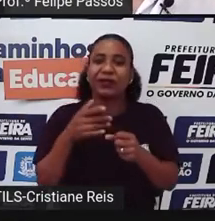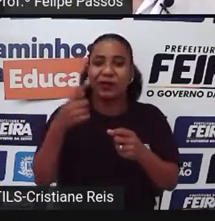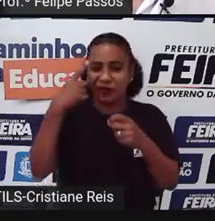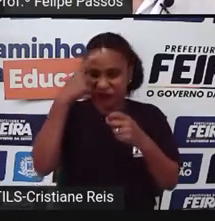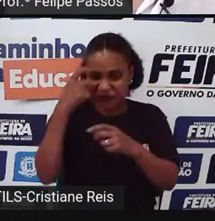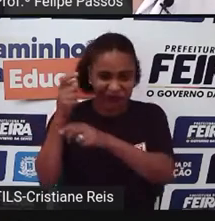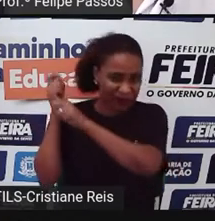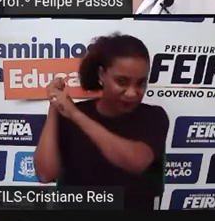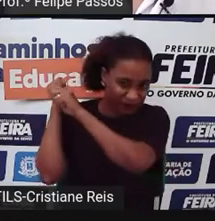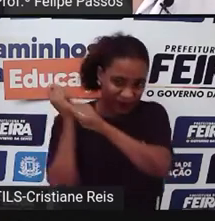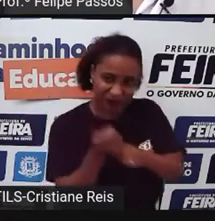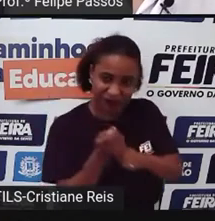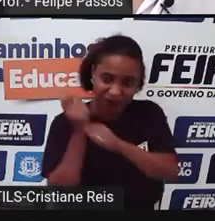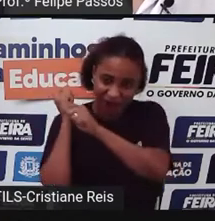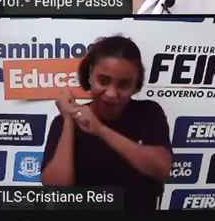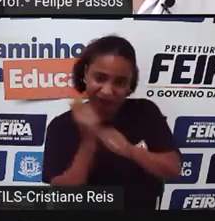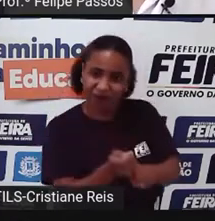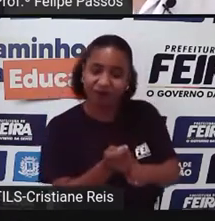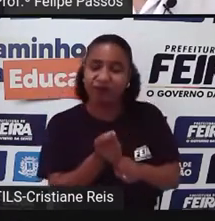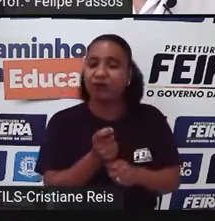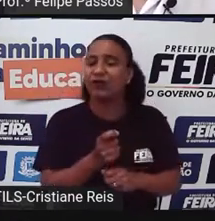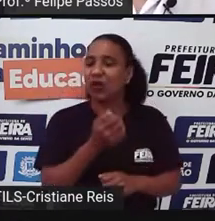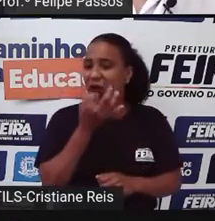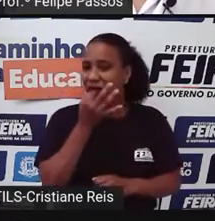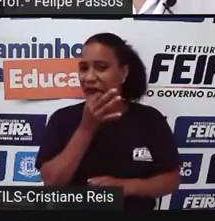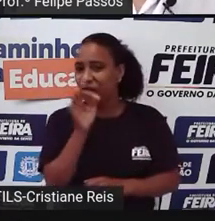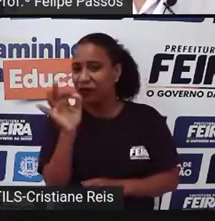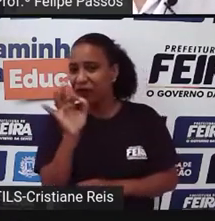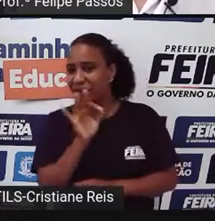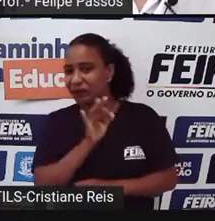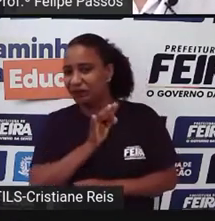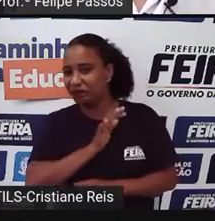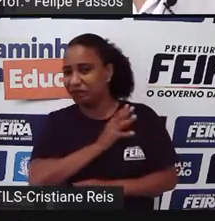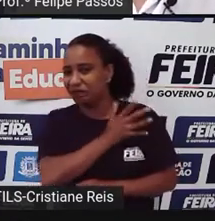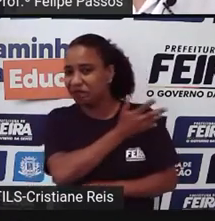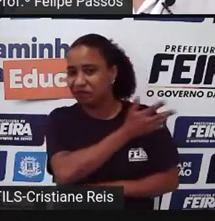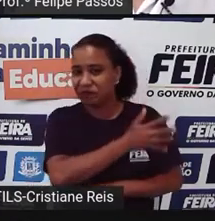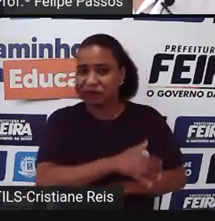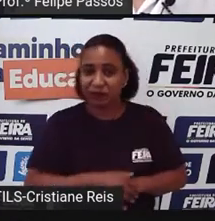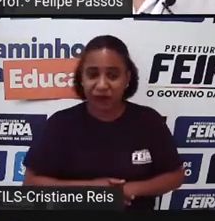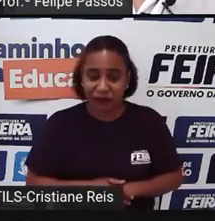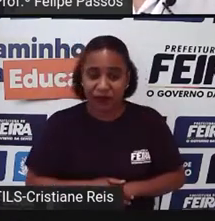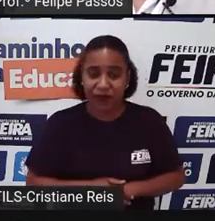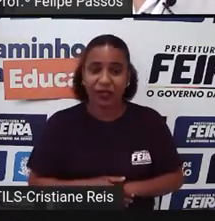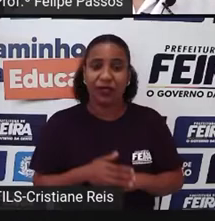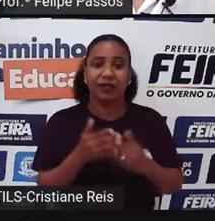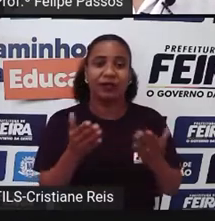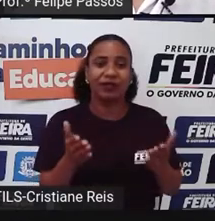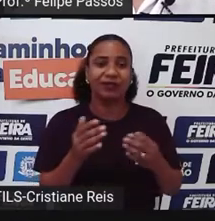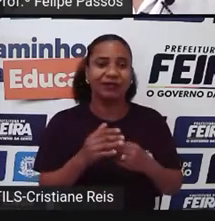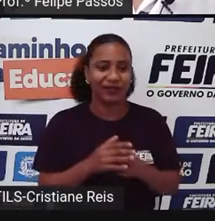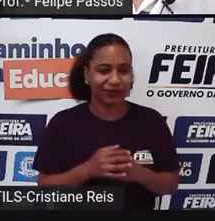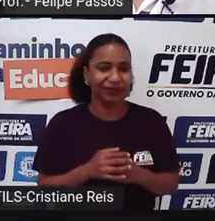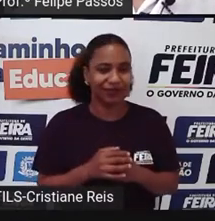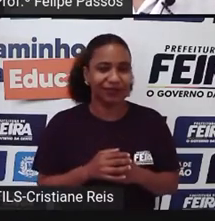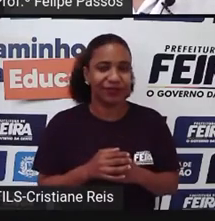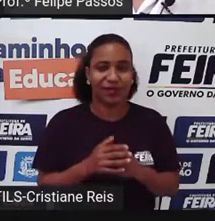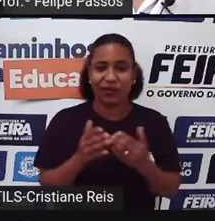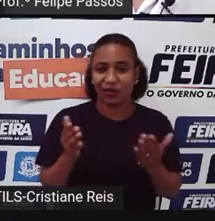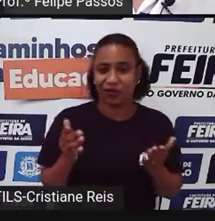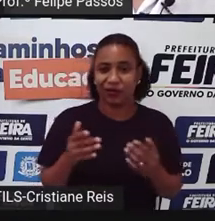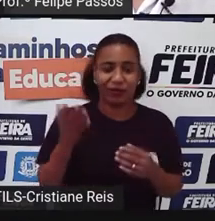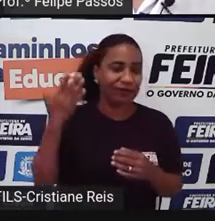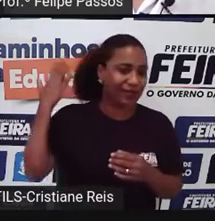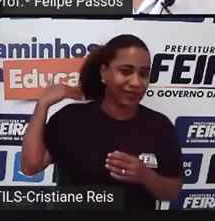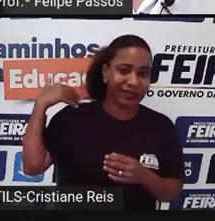E isso é terrível Isso é terrível Então você vê que hoje Isso é muito mais noticiado Quando eu era criança Isso